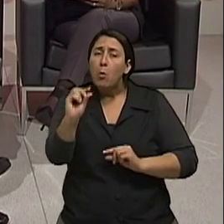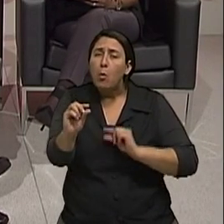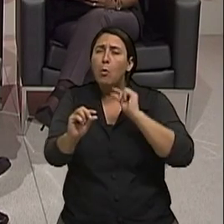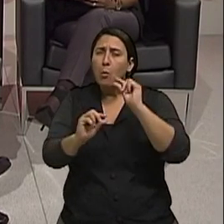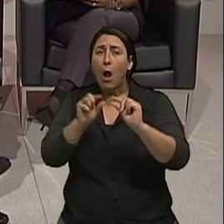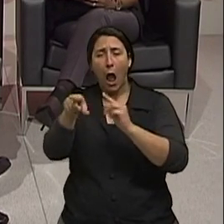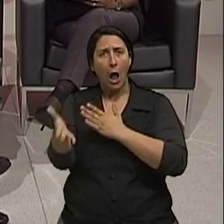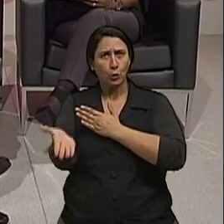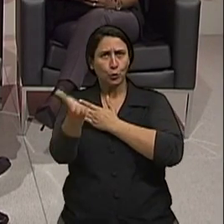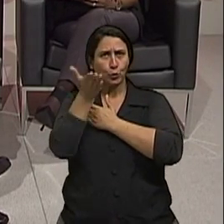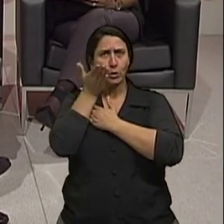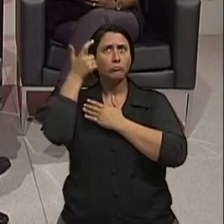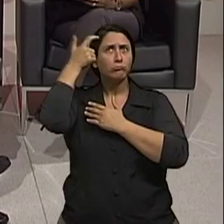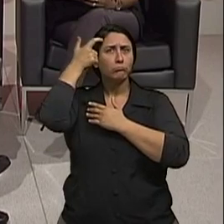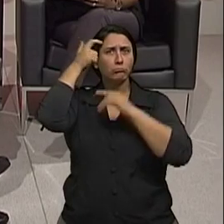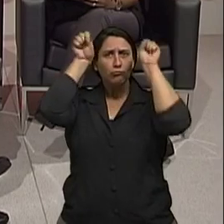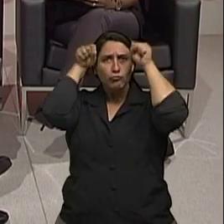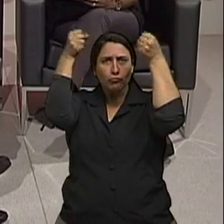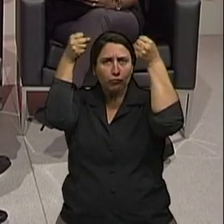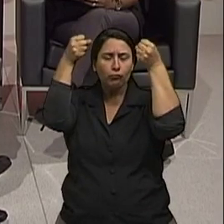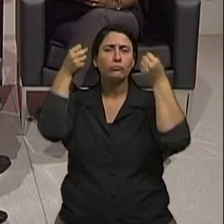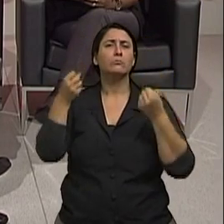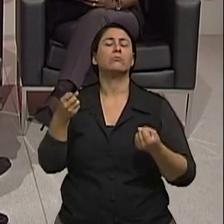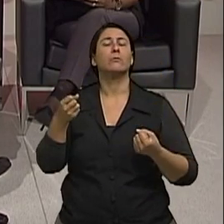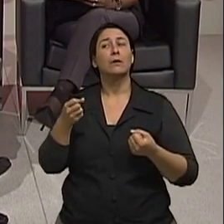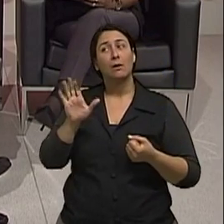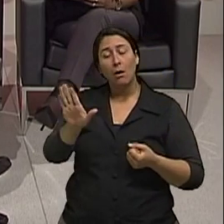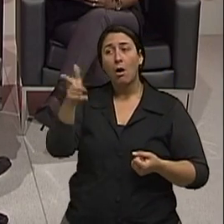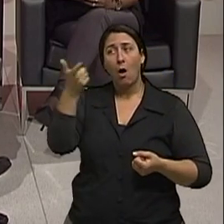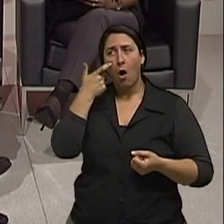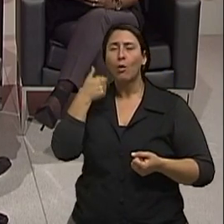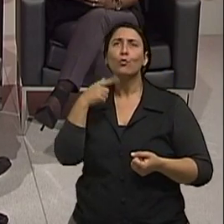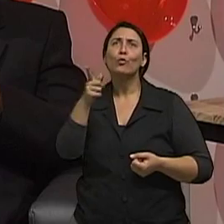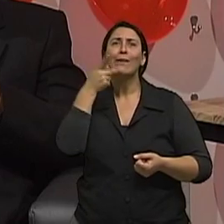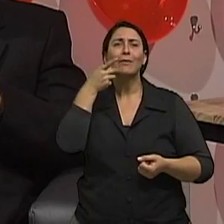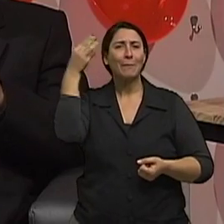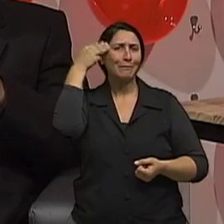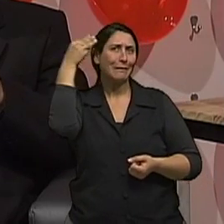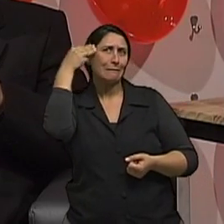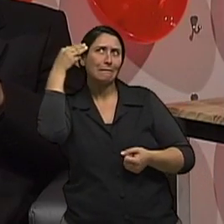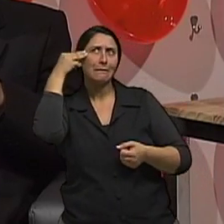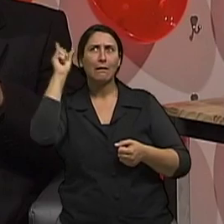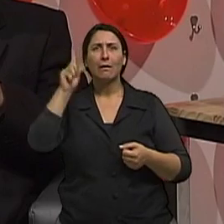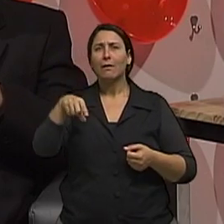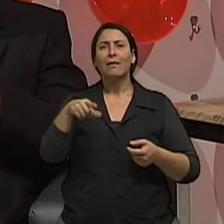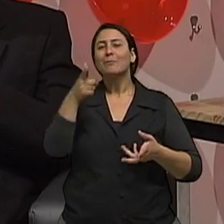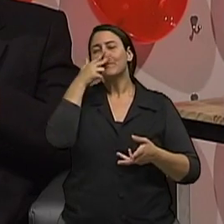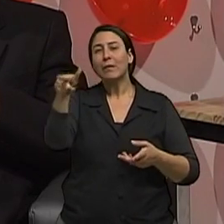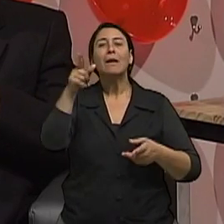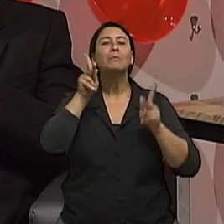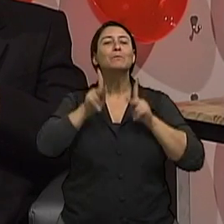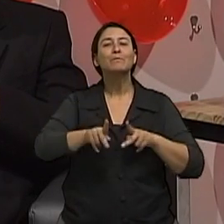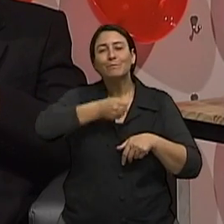doenças mentais? Muito bem. Nós estamos falando especificamente de demência. O que é demência? Assim como a doença de Alzheimer,